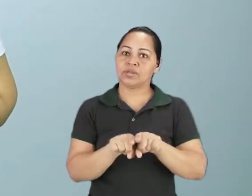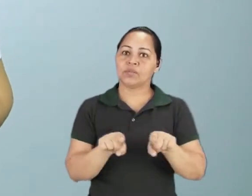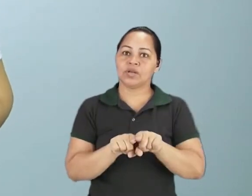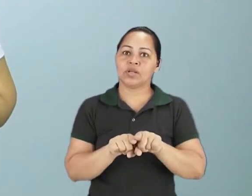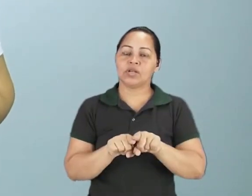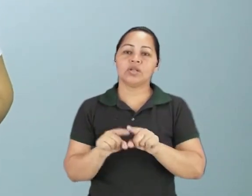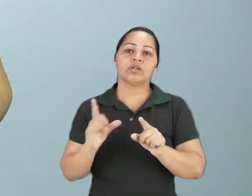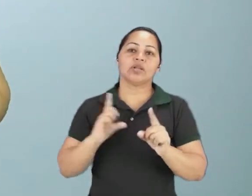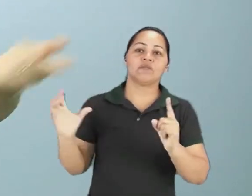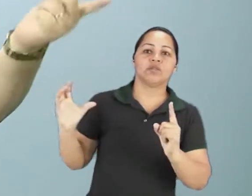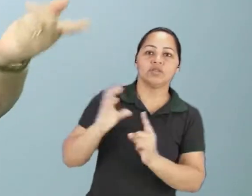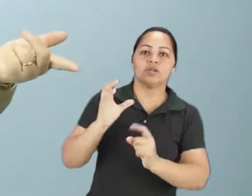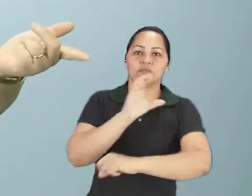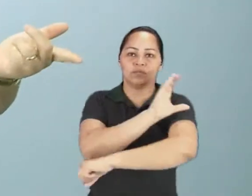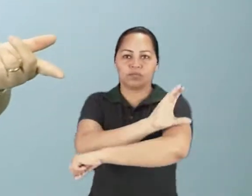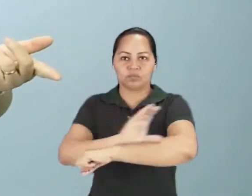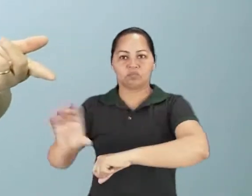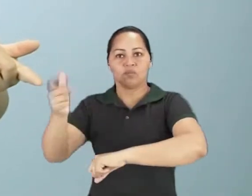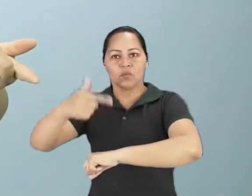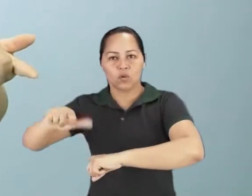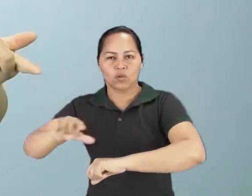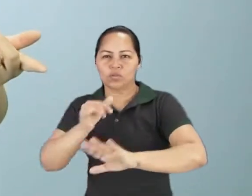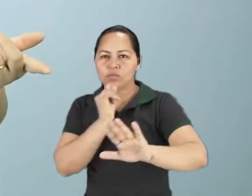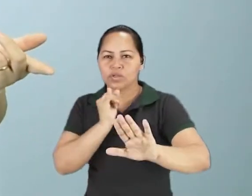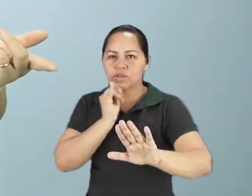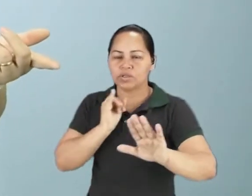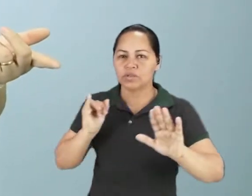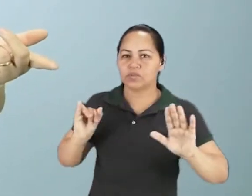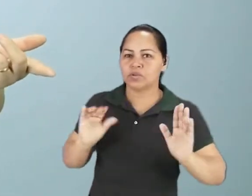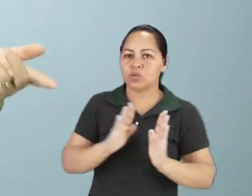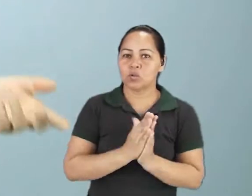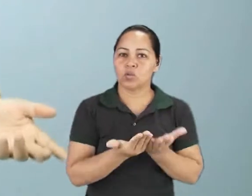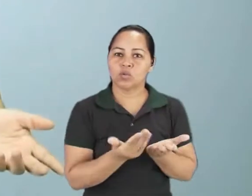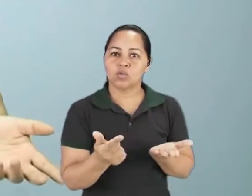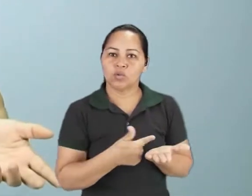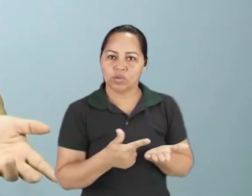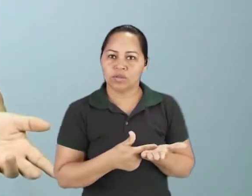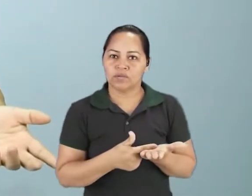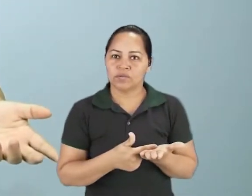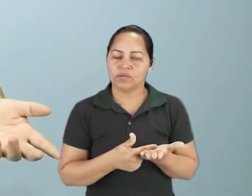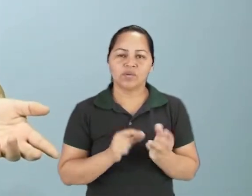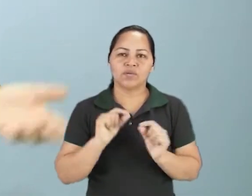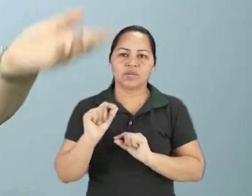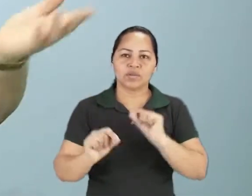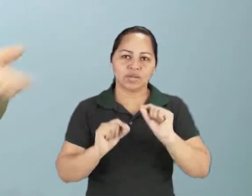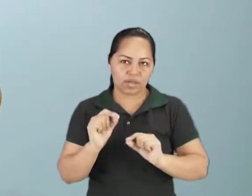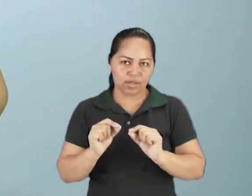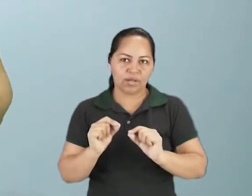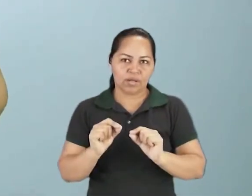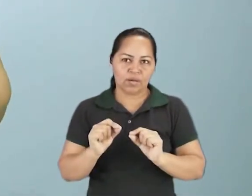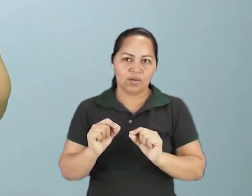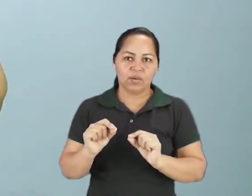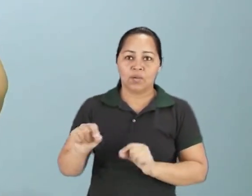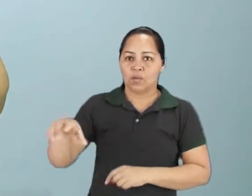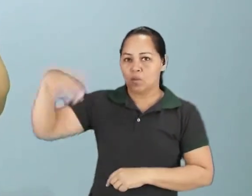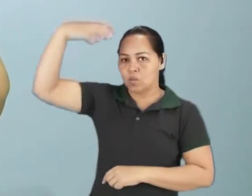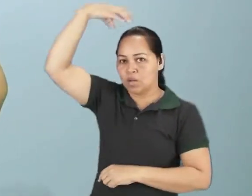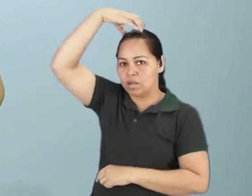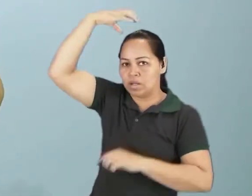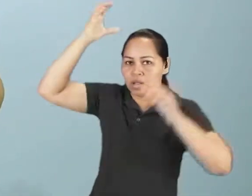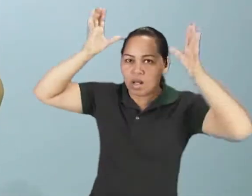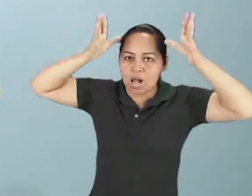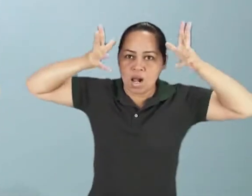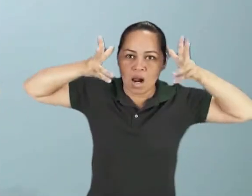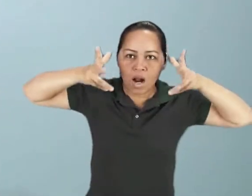culturas. Por exemplo, você já ouviu falar no livro, na obra O Rei Leão, né? Você sabe, né? Que eles foram